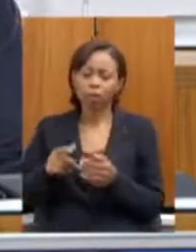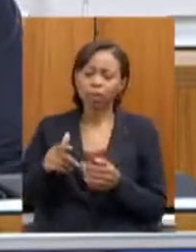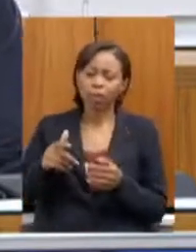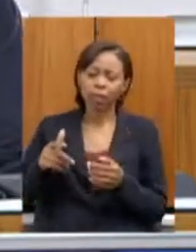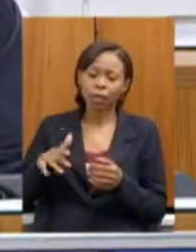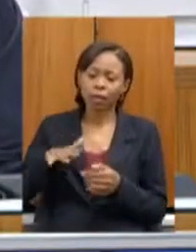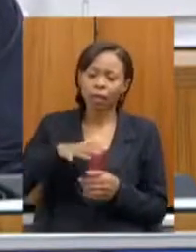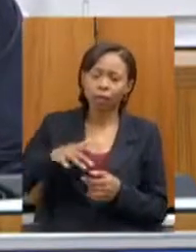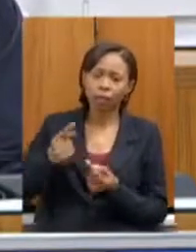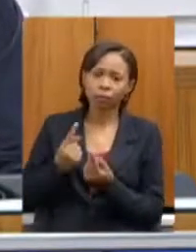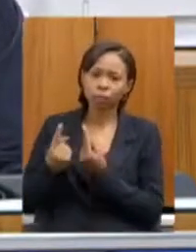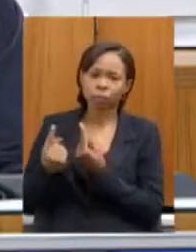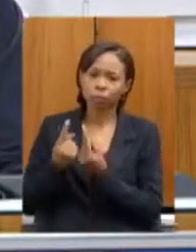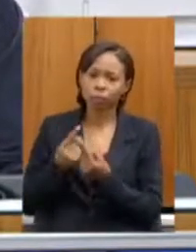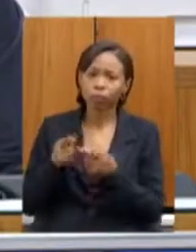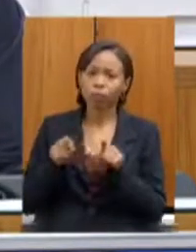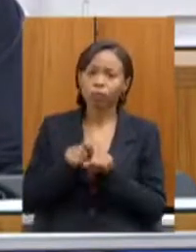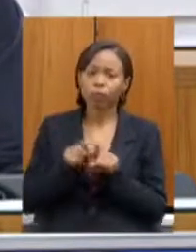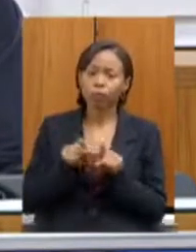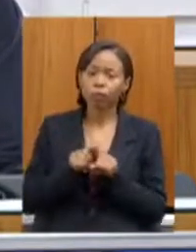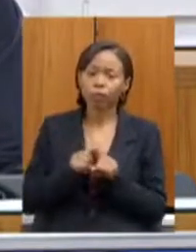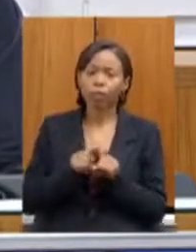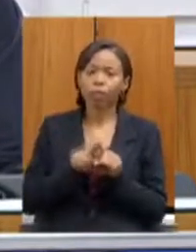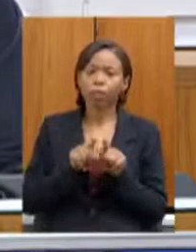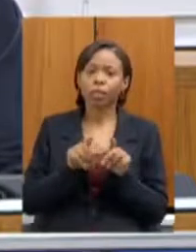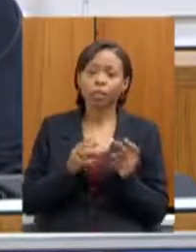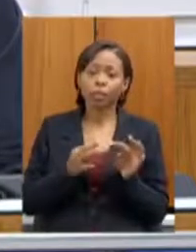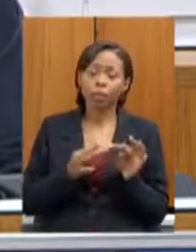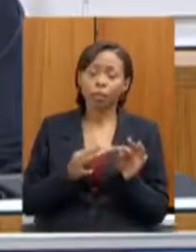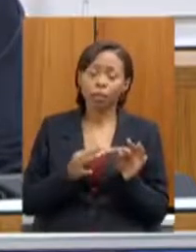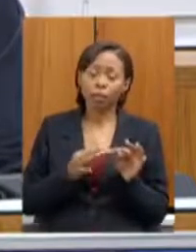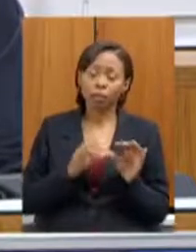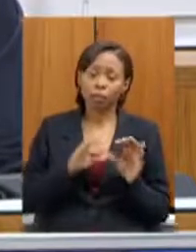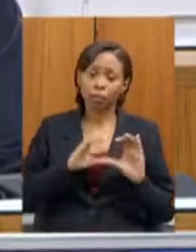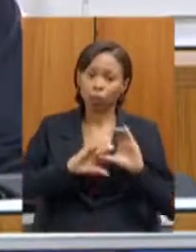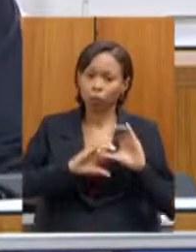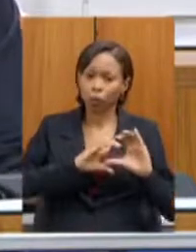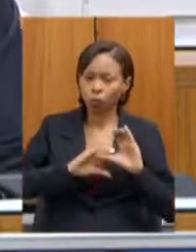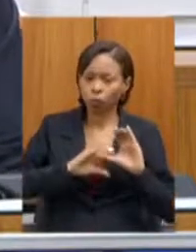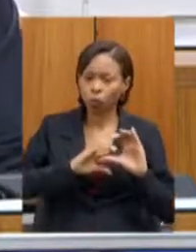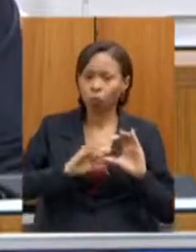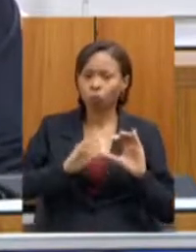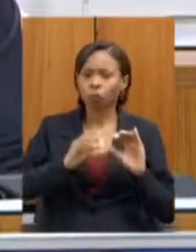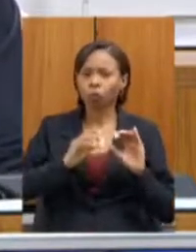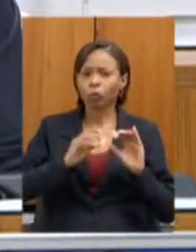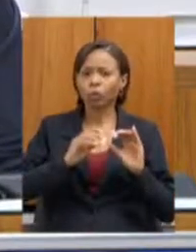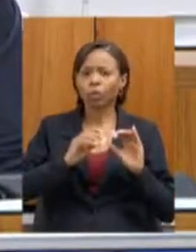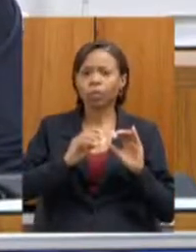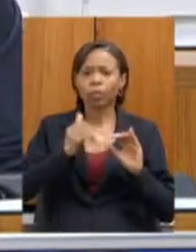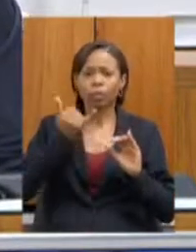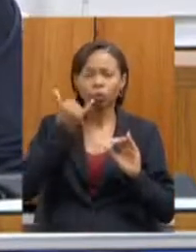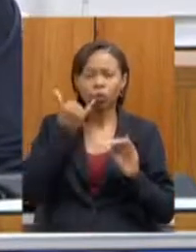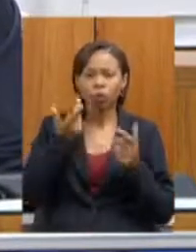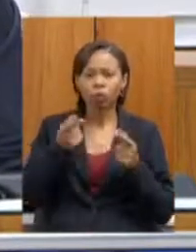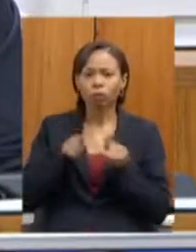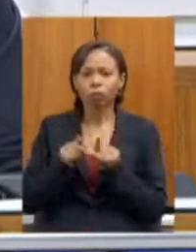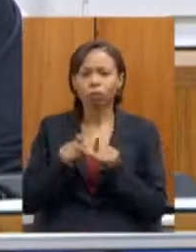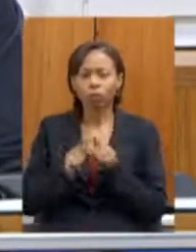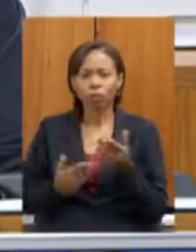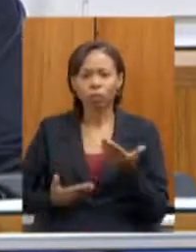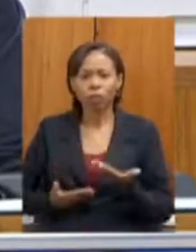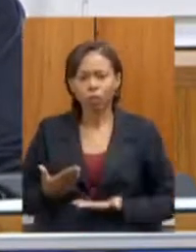telecomunicações que ele é um grande especialista toda a parte de tributação de serviços eletrônicos